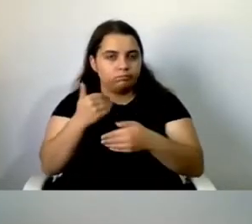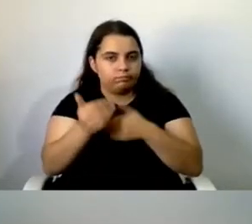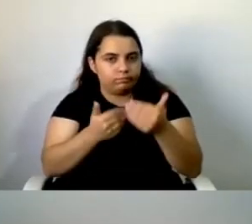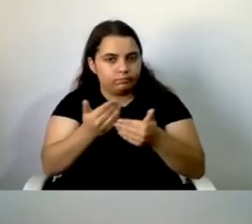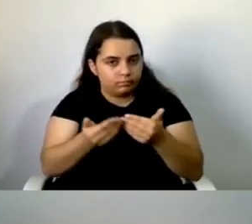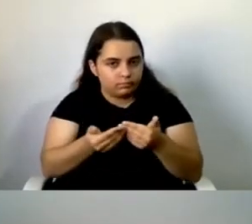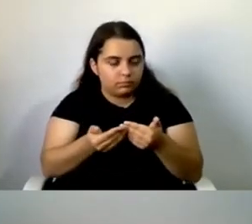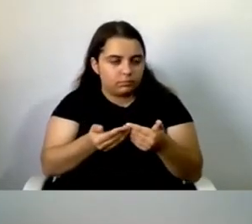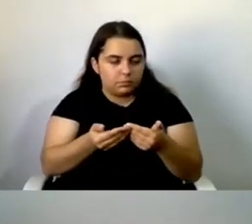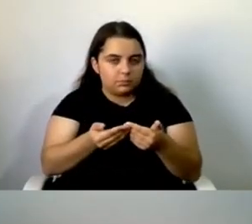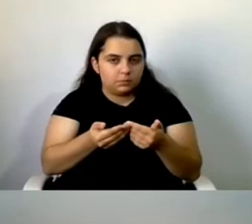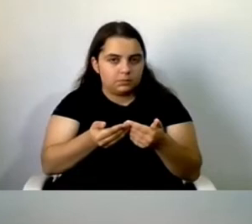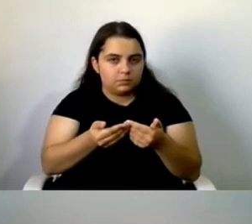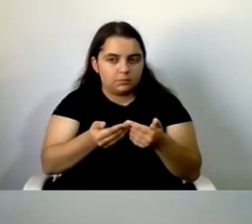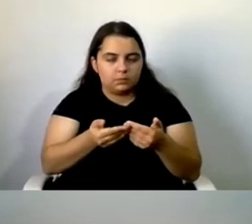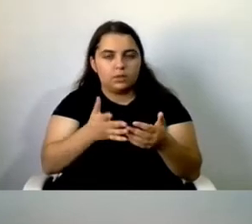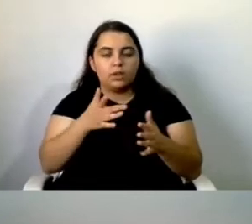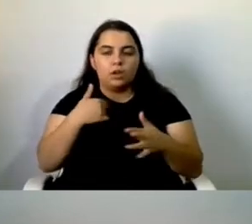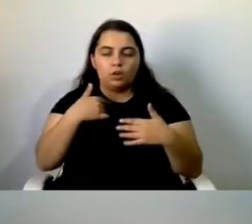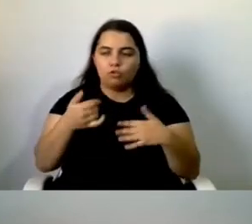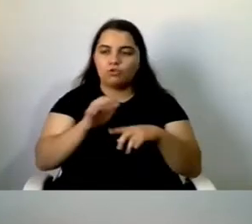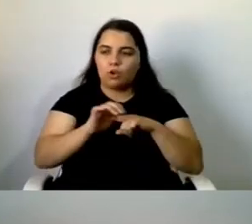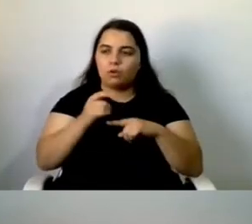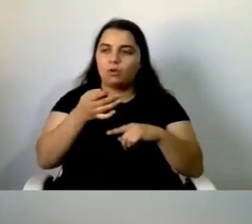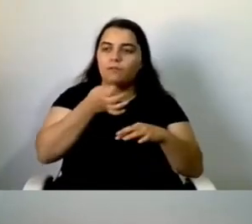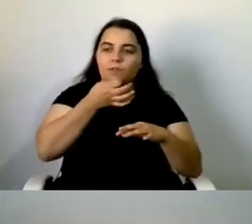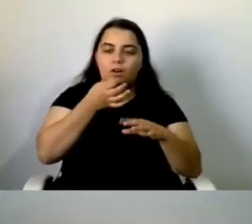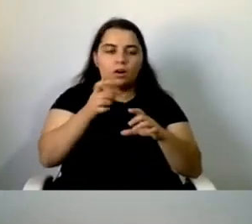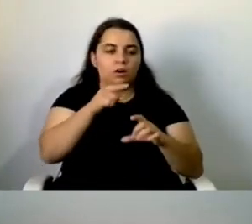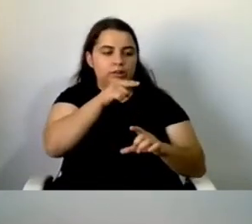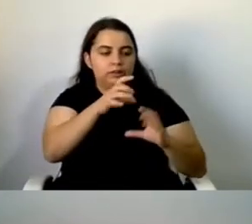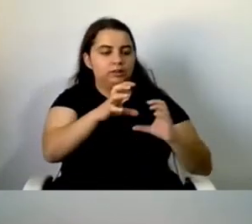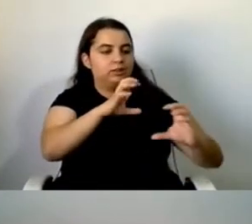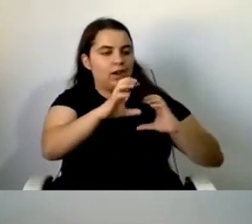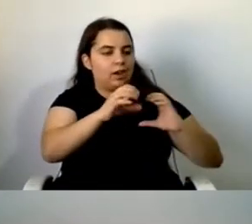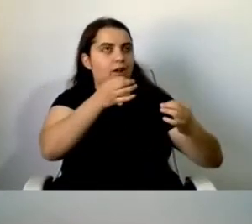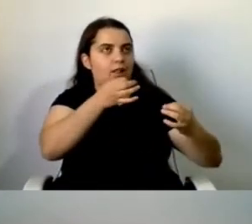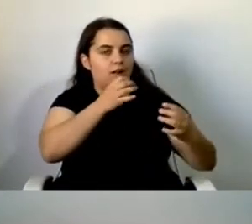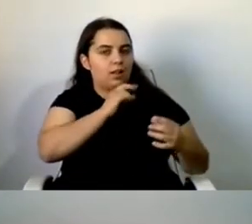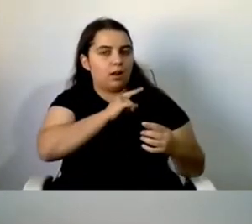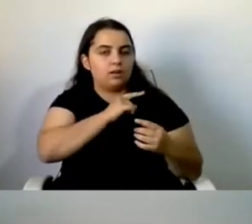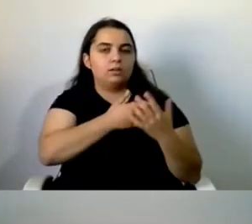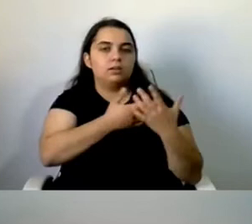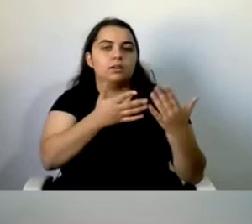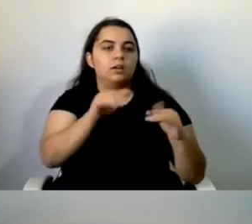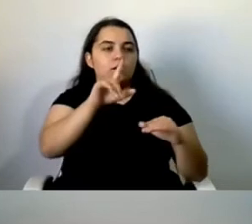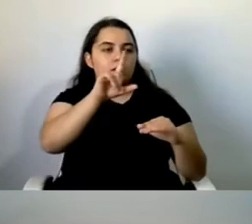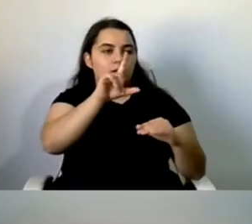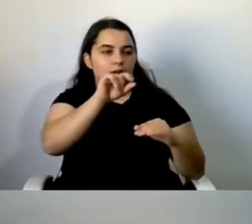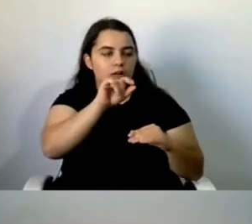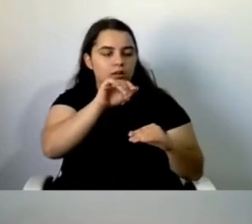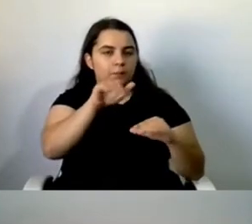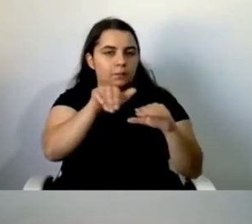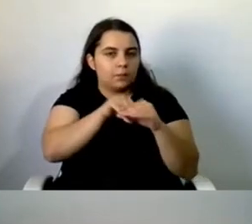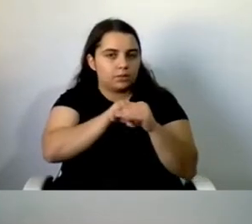a sorte de estar com ele aqui no Porto, no Fogos Grupo, que foi bastante participativo e com